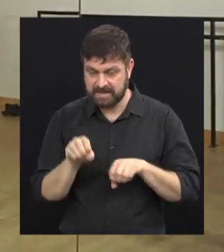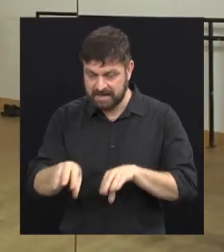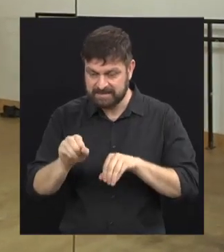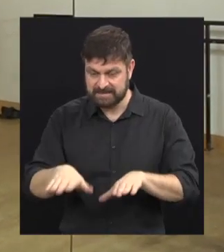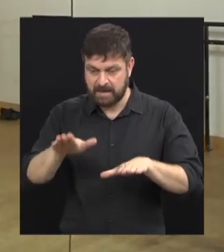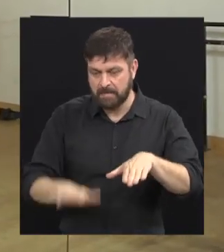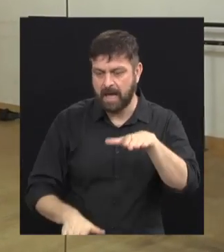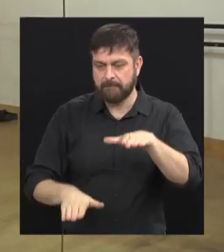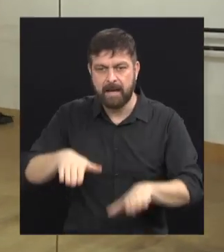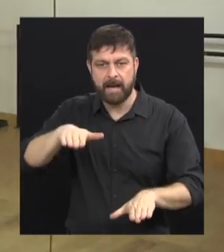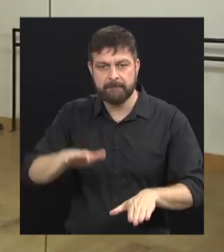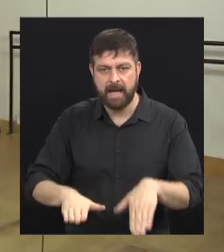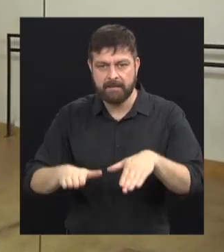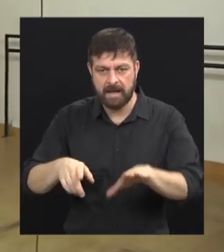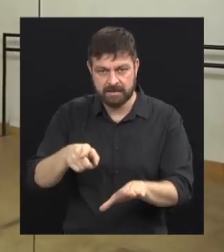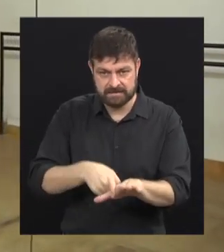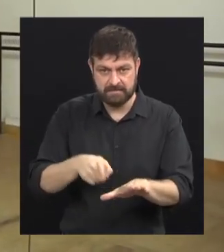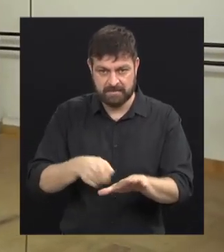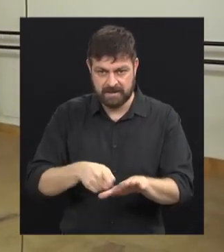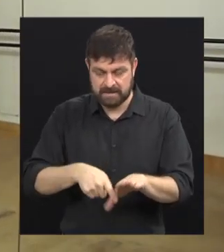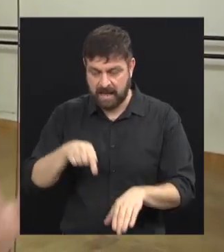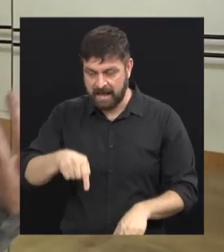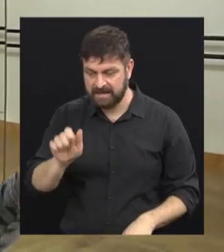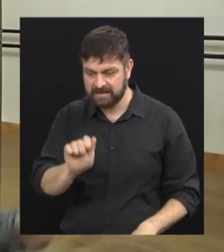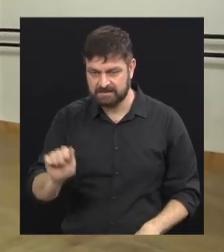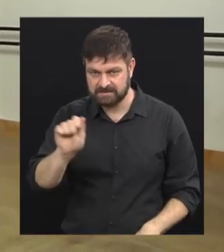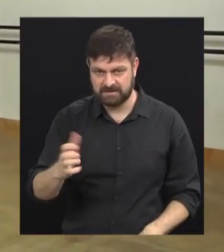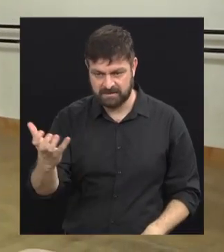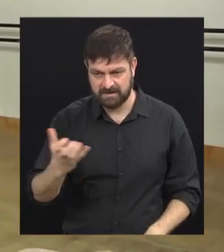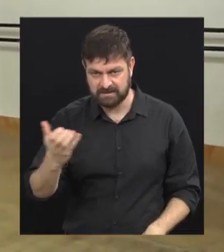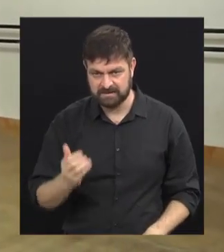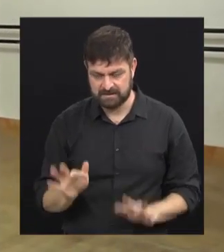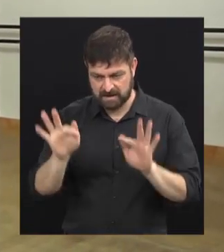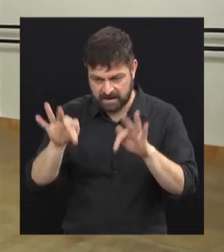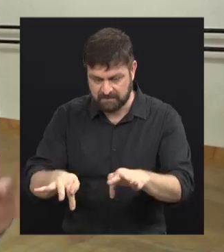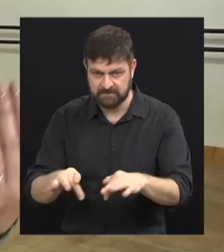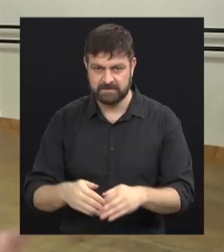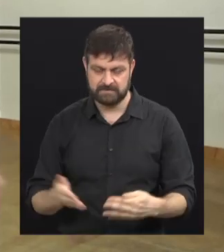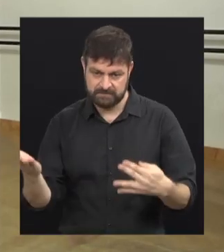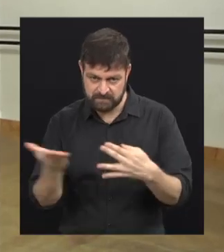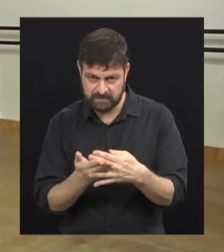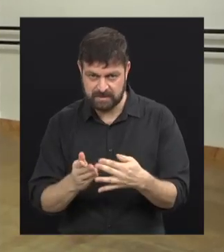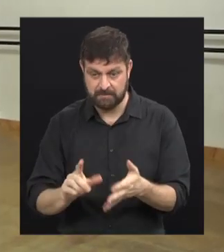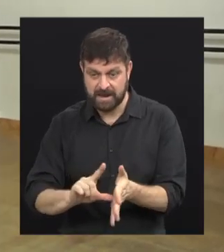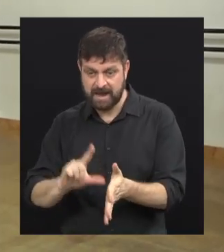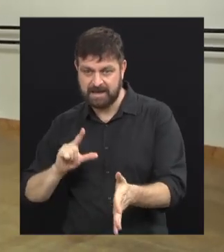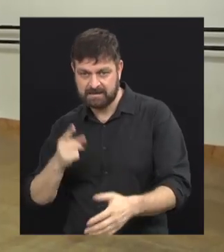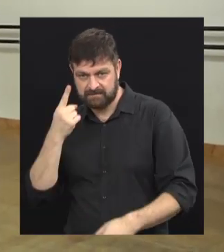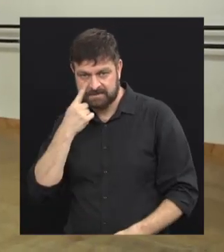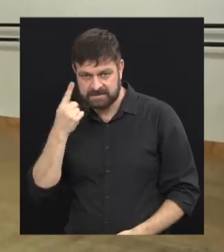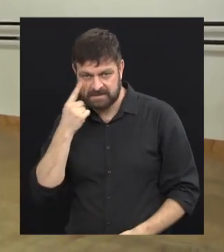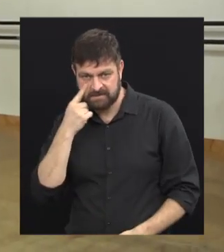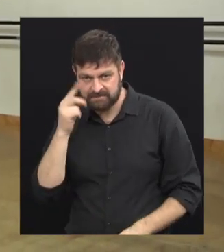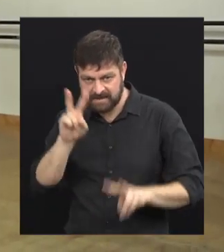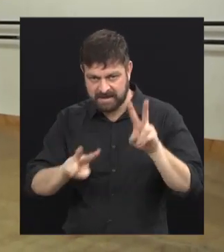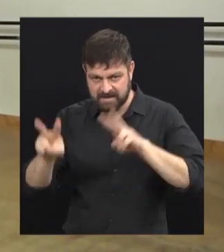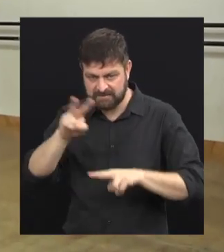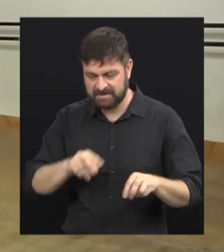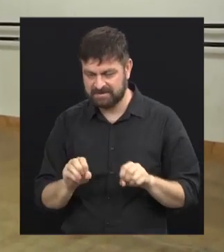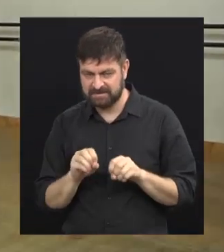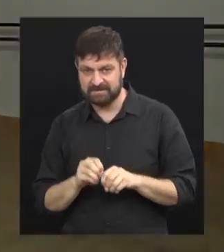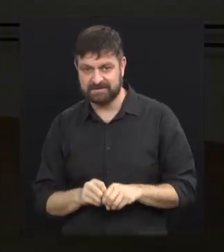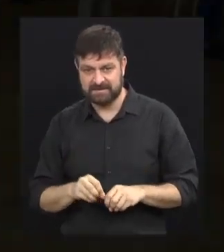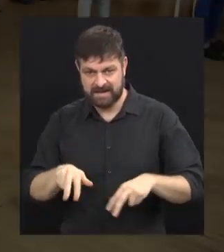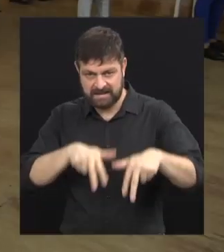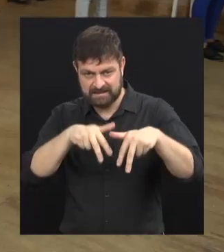sapateado para as crianças e adolescentes aqui da Associação Em Umas Quero Quero. A gente vai encerrando esse segundo bloco, mas antes disso você acompanha um pouco mais de imagem da aula aí